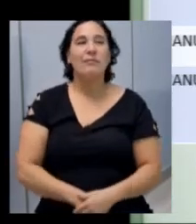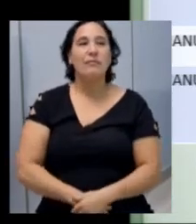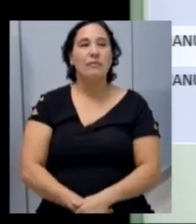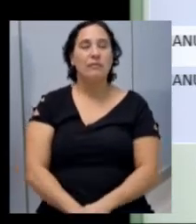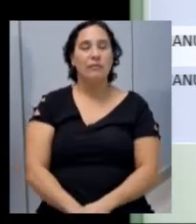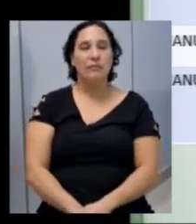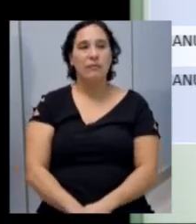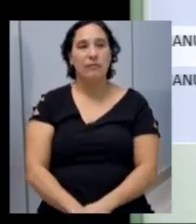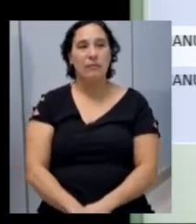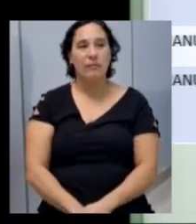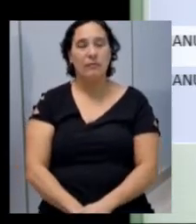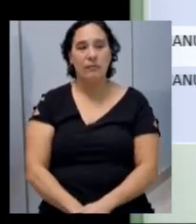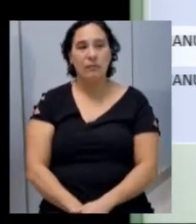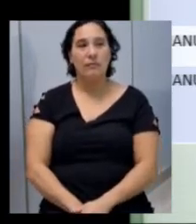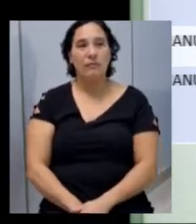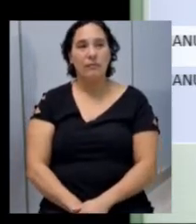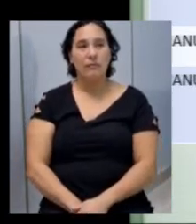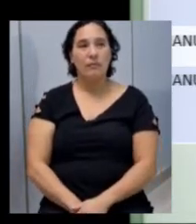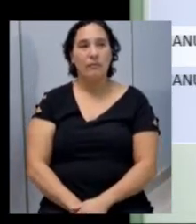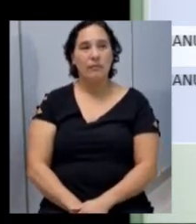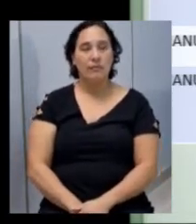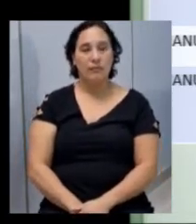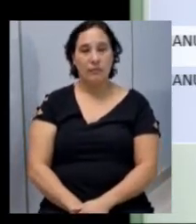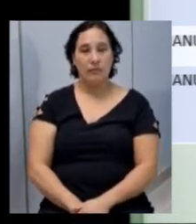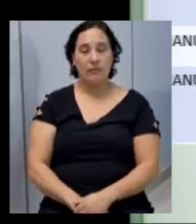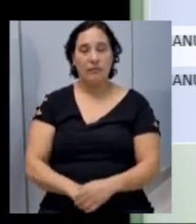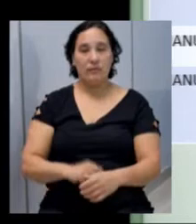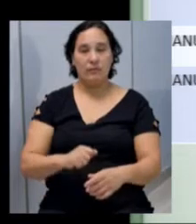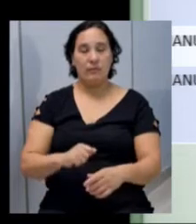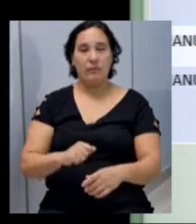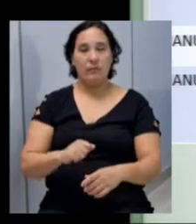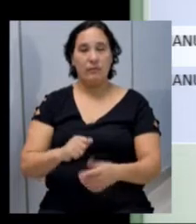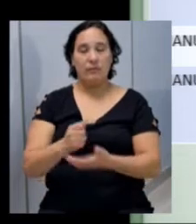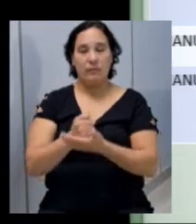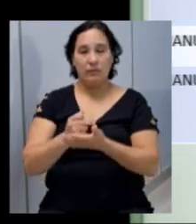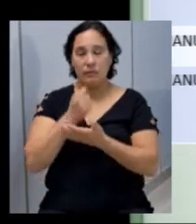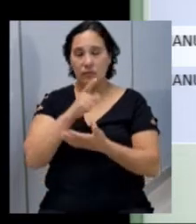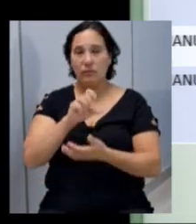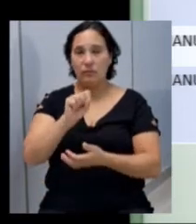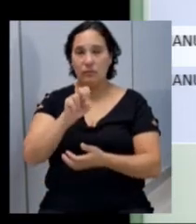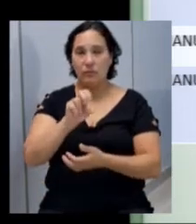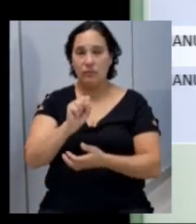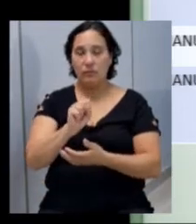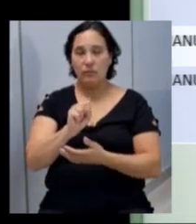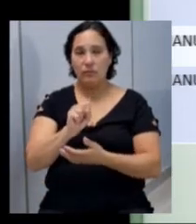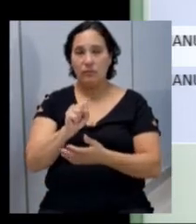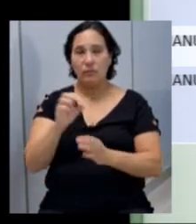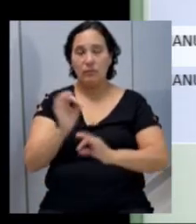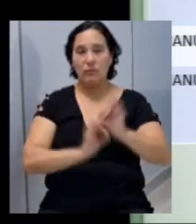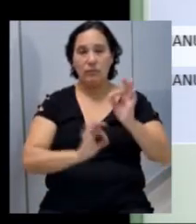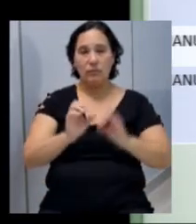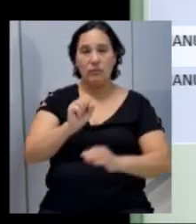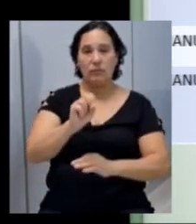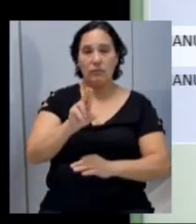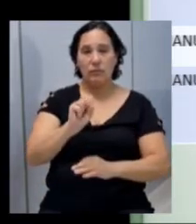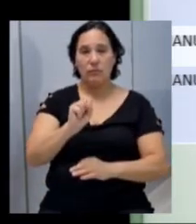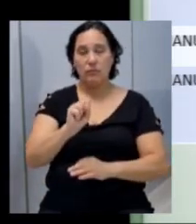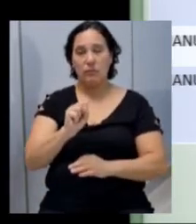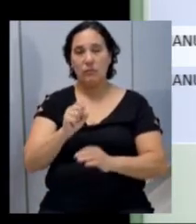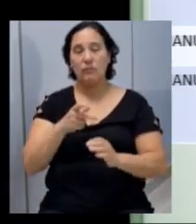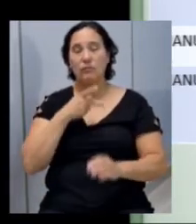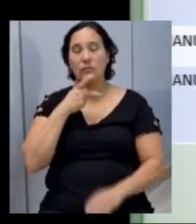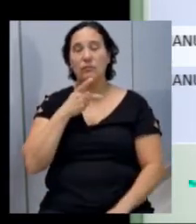Tem aqui também o bloco da assistência farmacêutica, da gestão do SUS e dos programas do SUS do Estado.